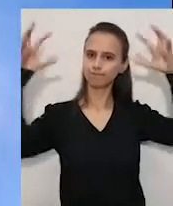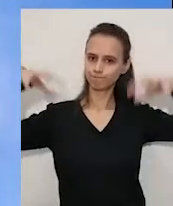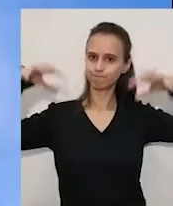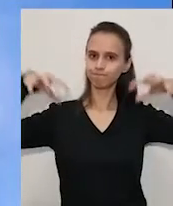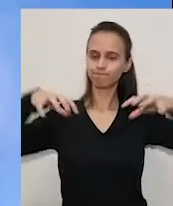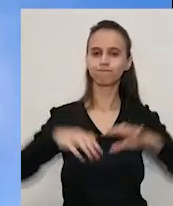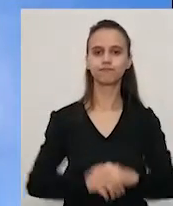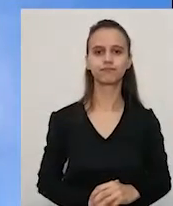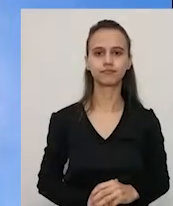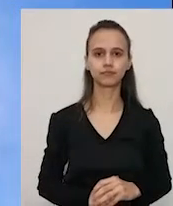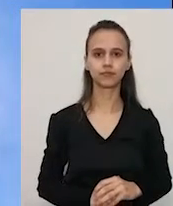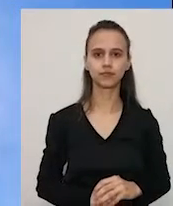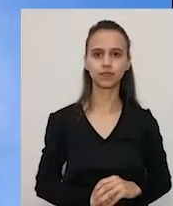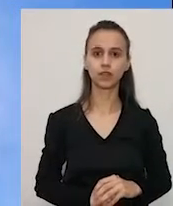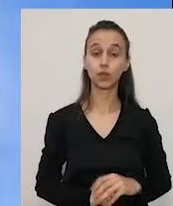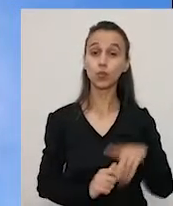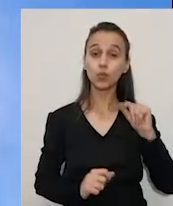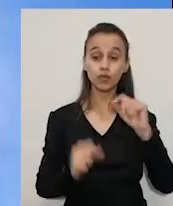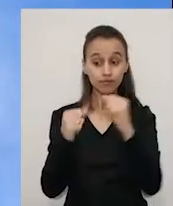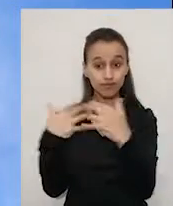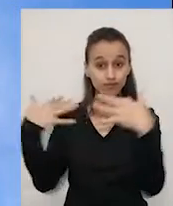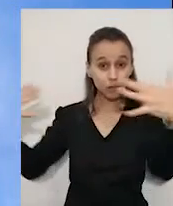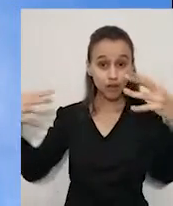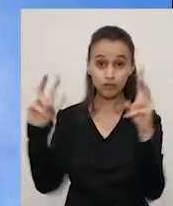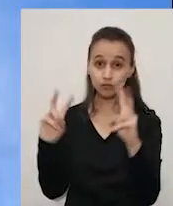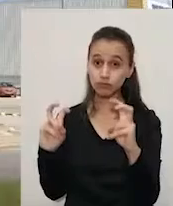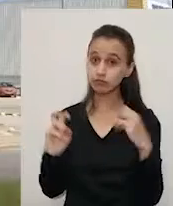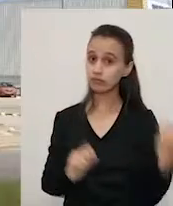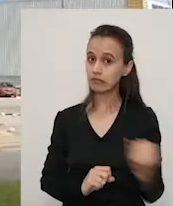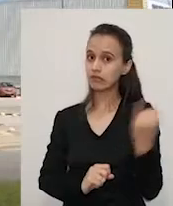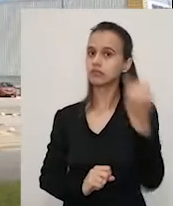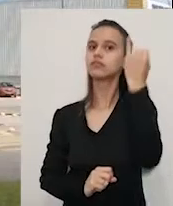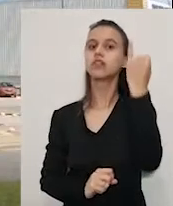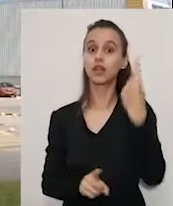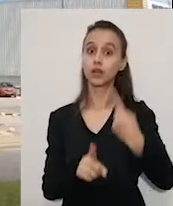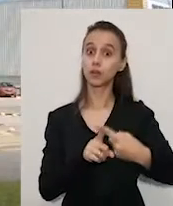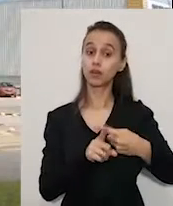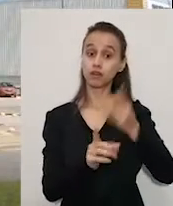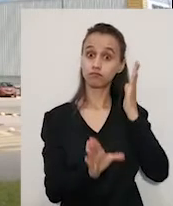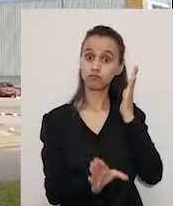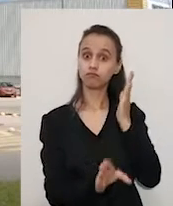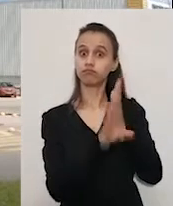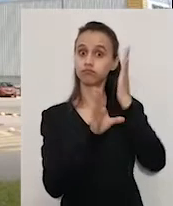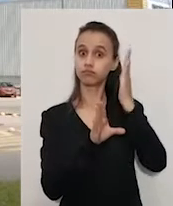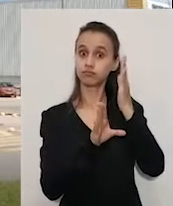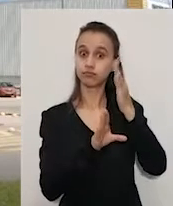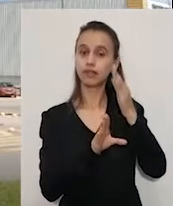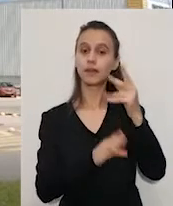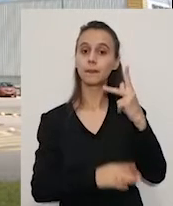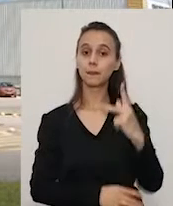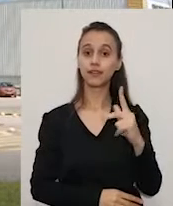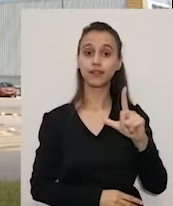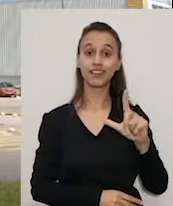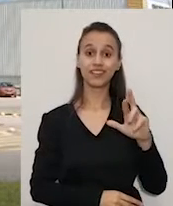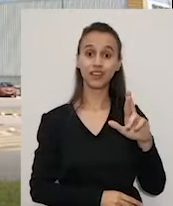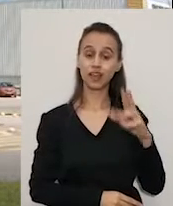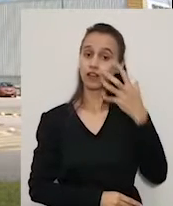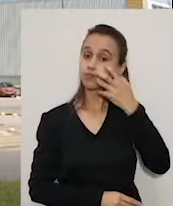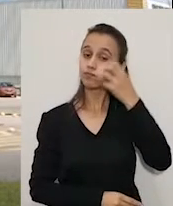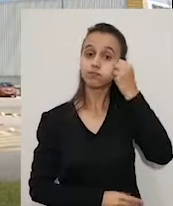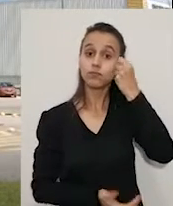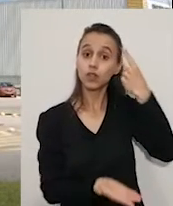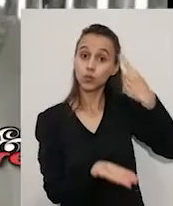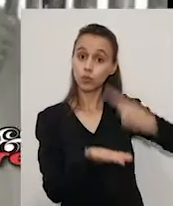é importantíssimo, até porque essa votação pode mudar os rumos do acordo de